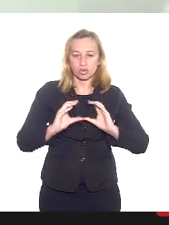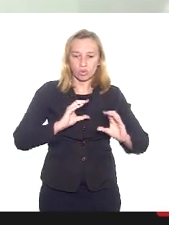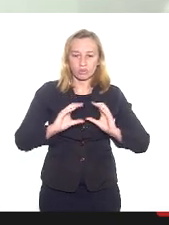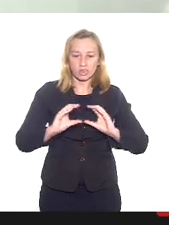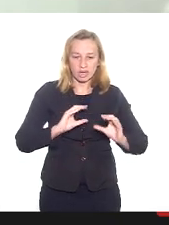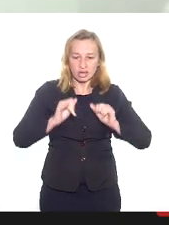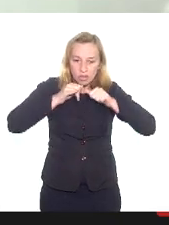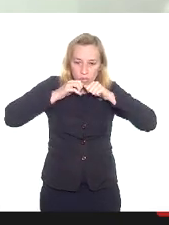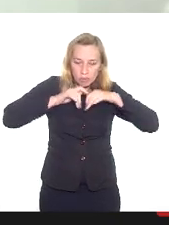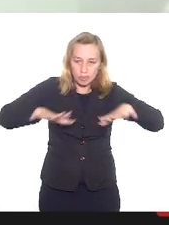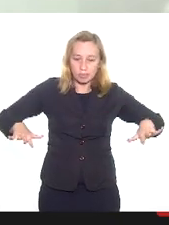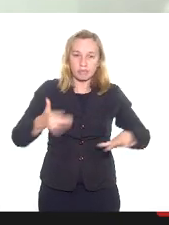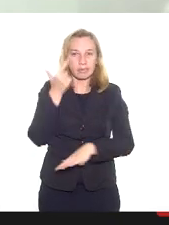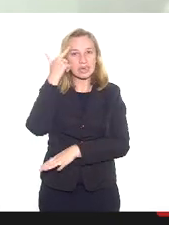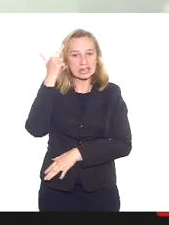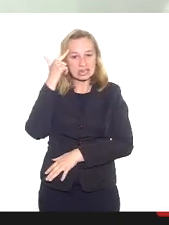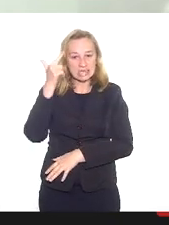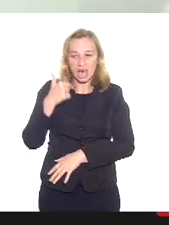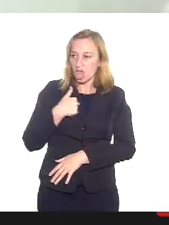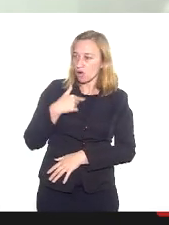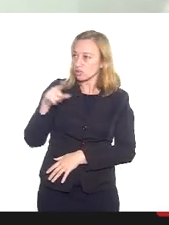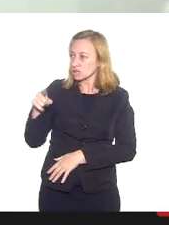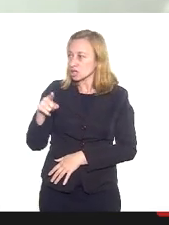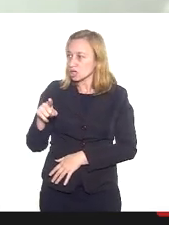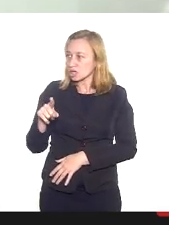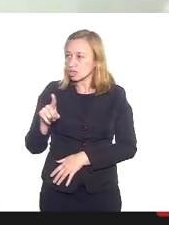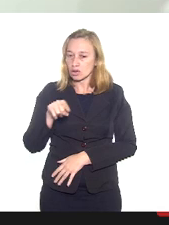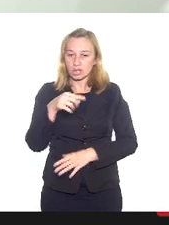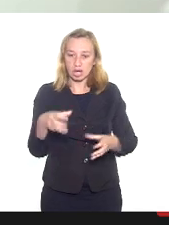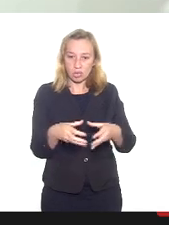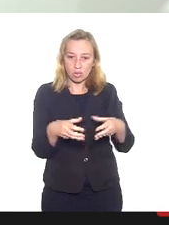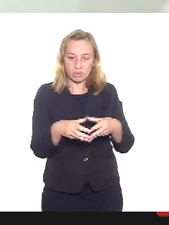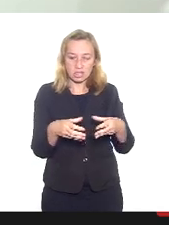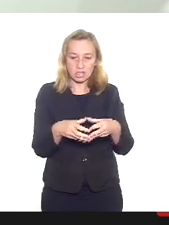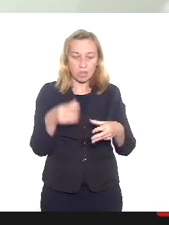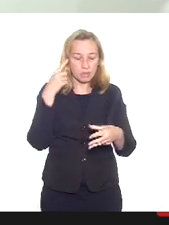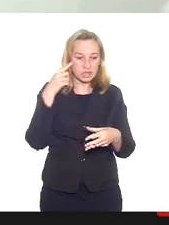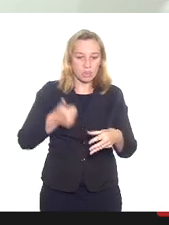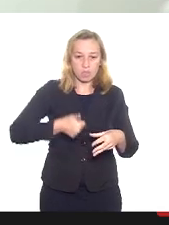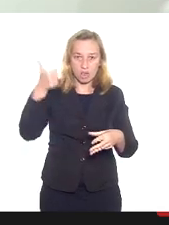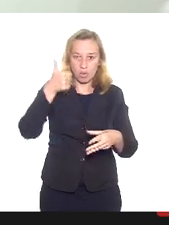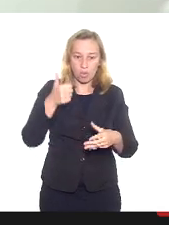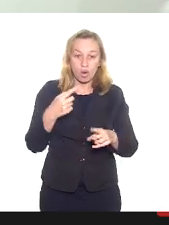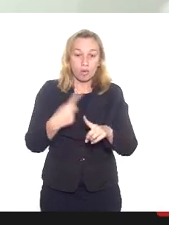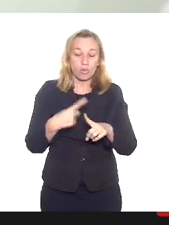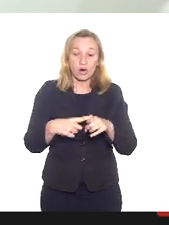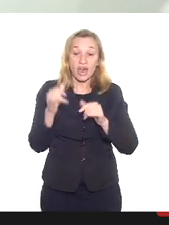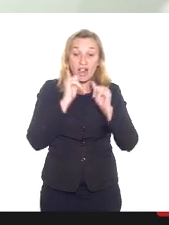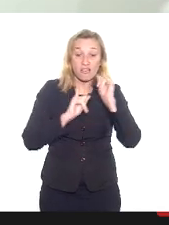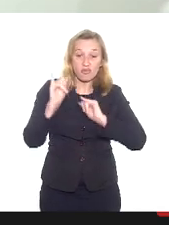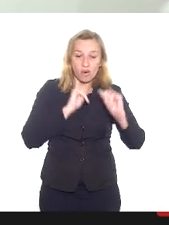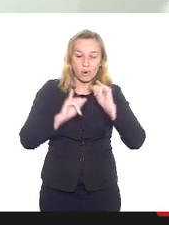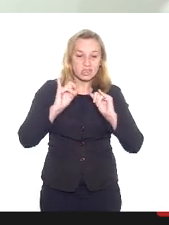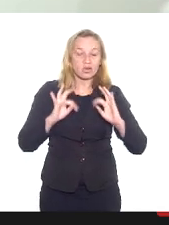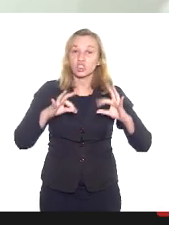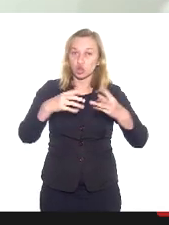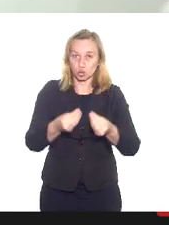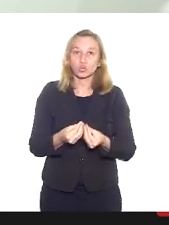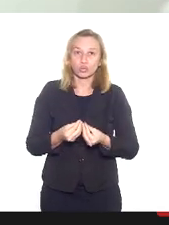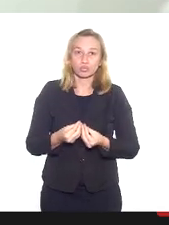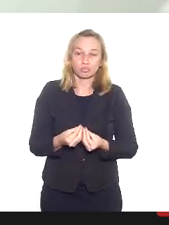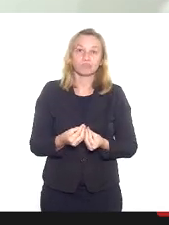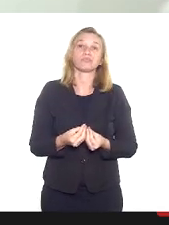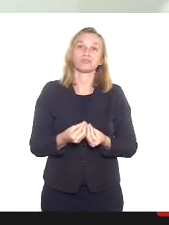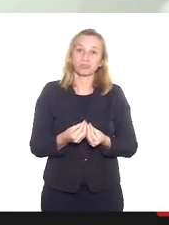a gente pode pensar em algo, eu, você, o Atos, os membros dessa comissão, para intensificar, porque, assim, a informação é tudo, a